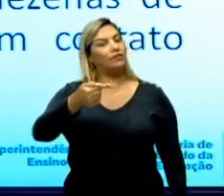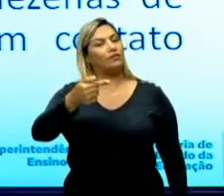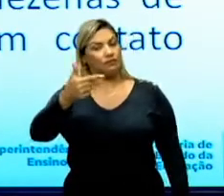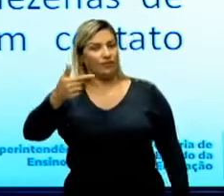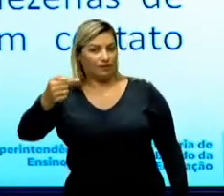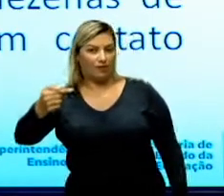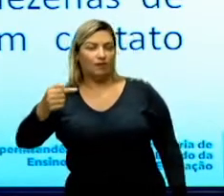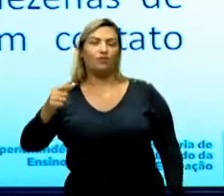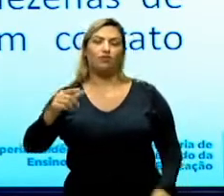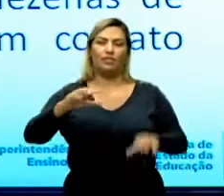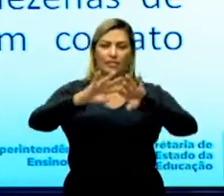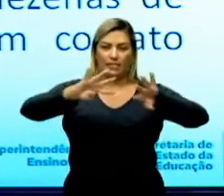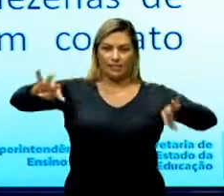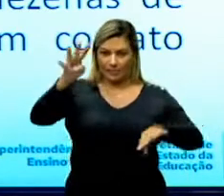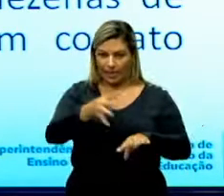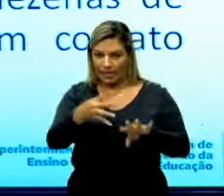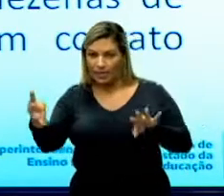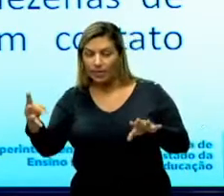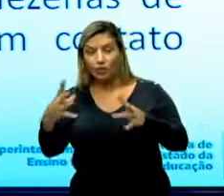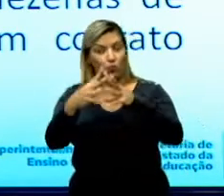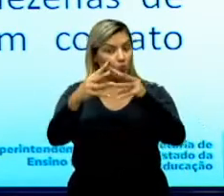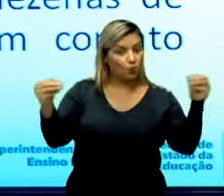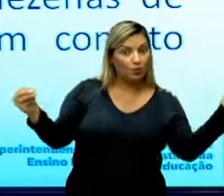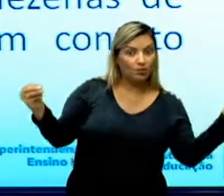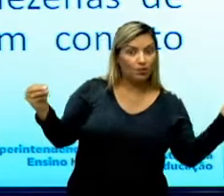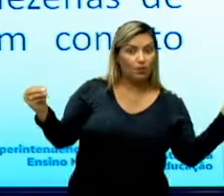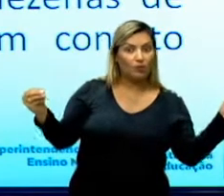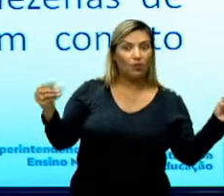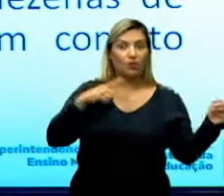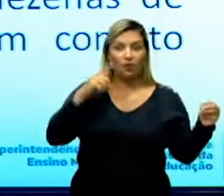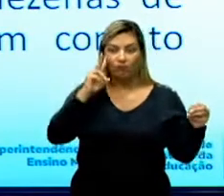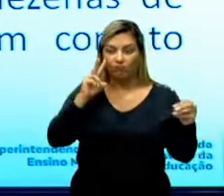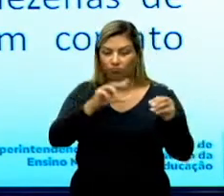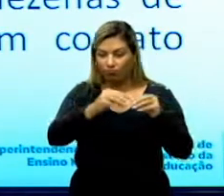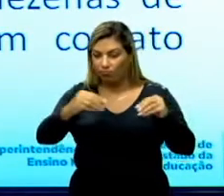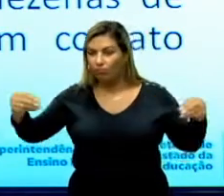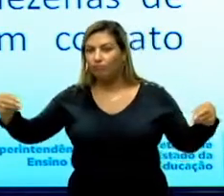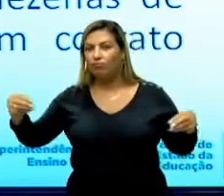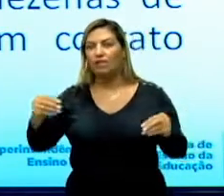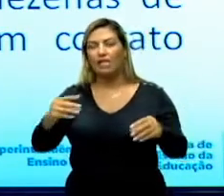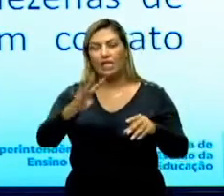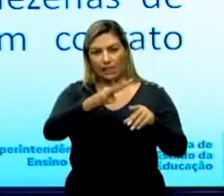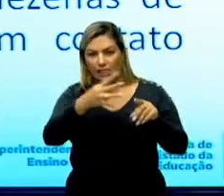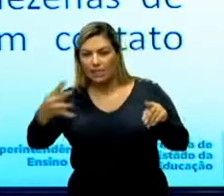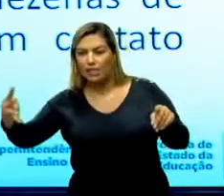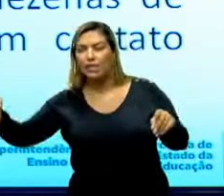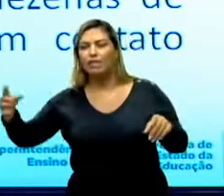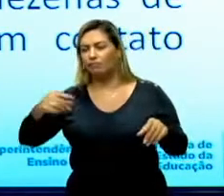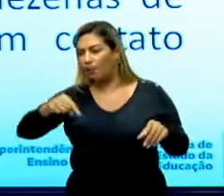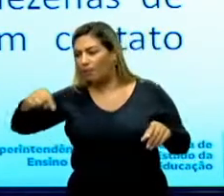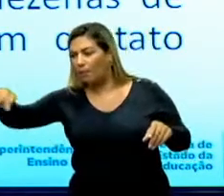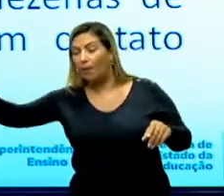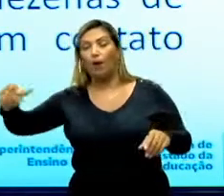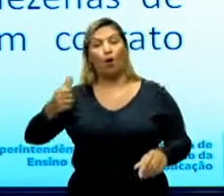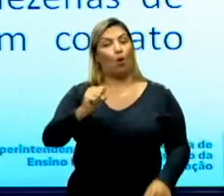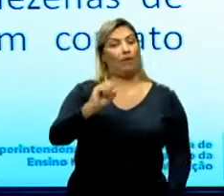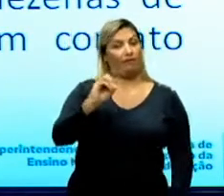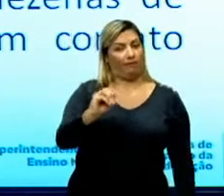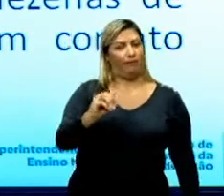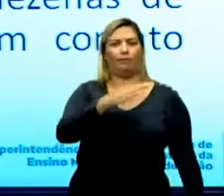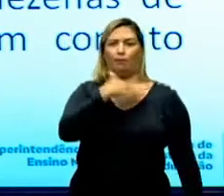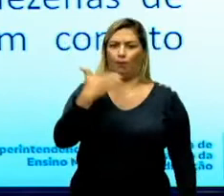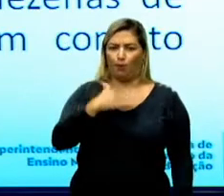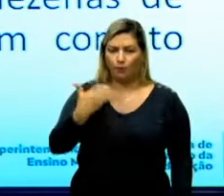eletrônicas desapareceram, deixando um rastro de cerca de 80 mortos, 12 feridos